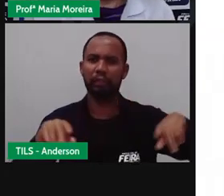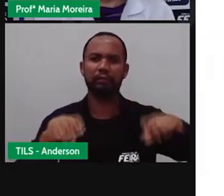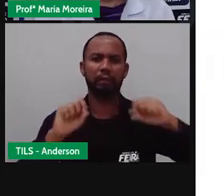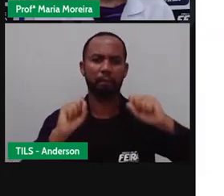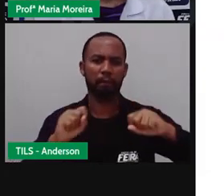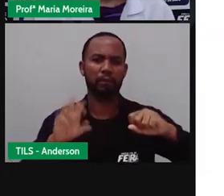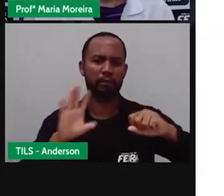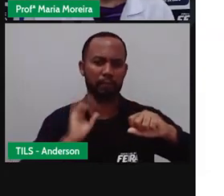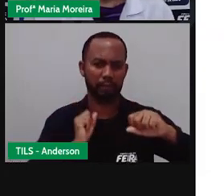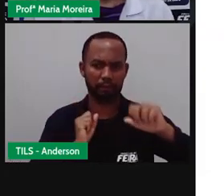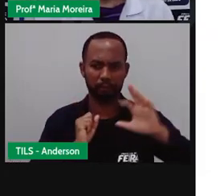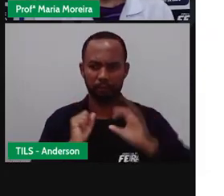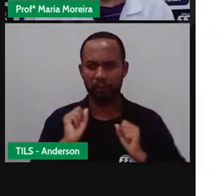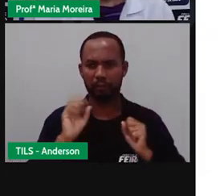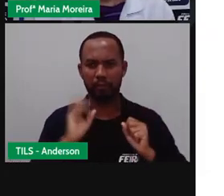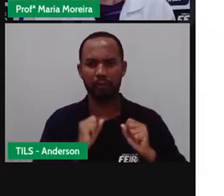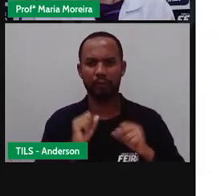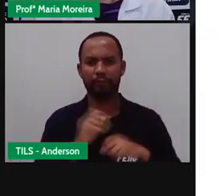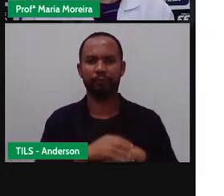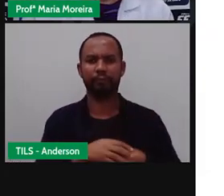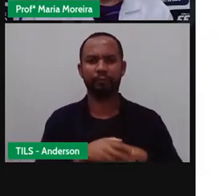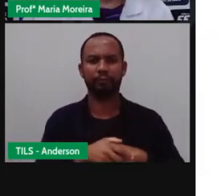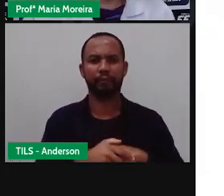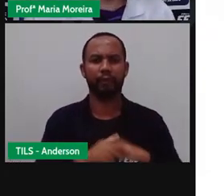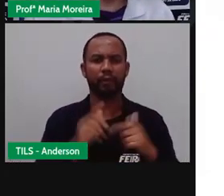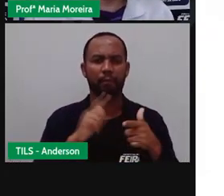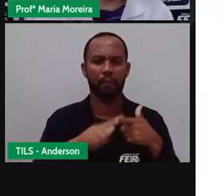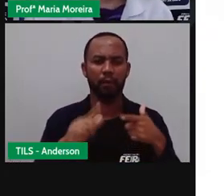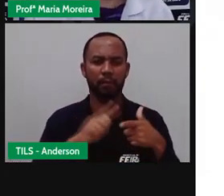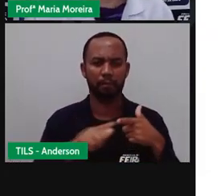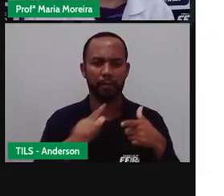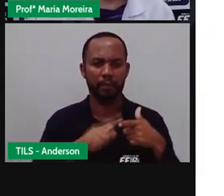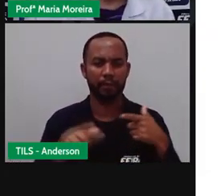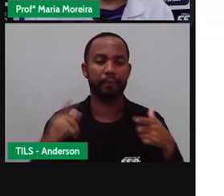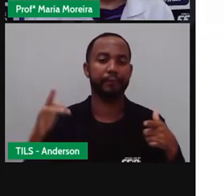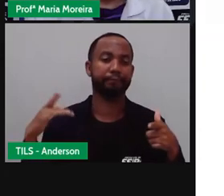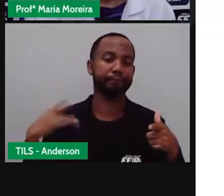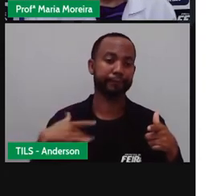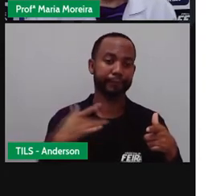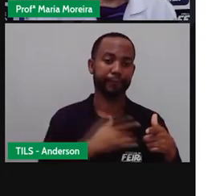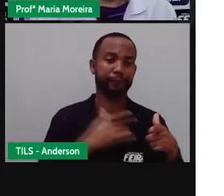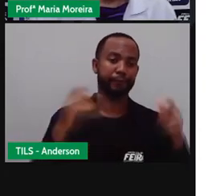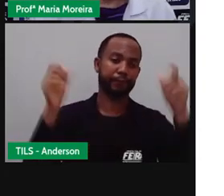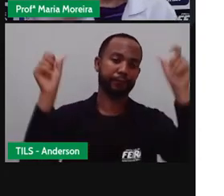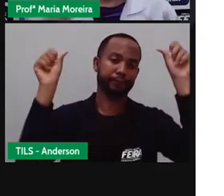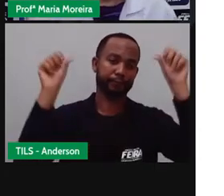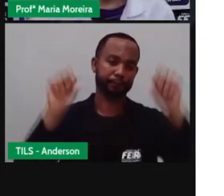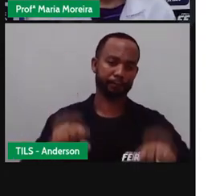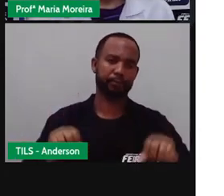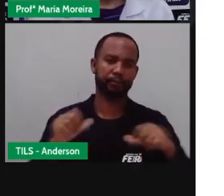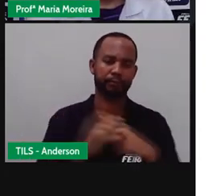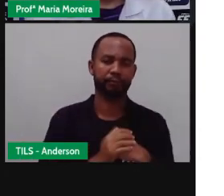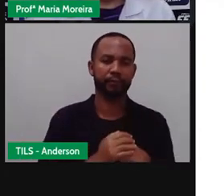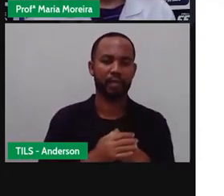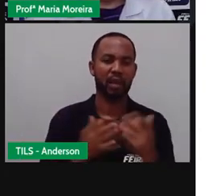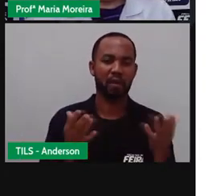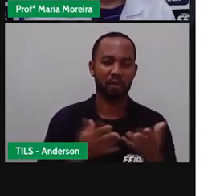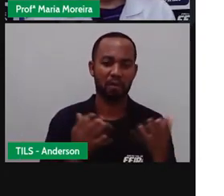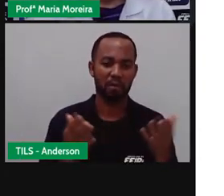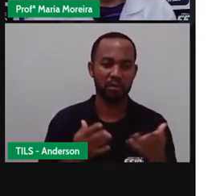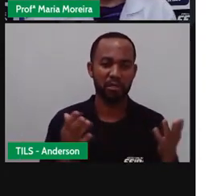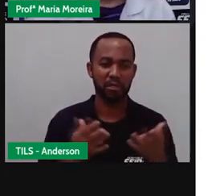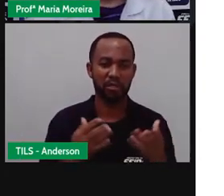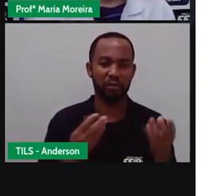Zika E aí? Problema de saúde pública E nesse momento tão delicado Que a gente tá